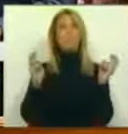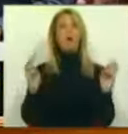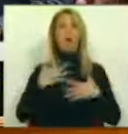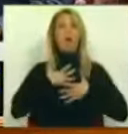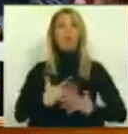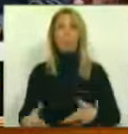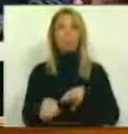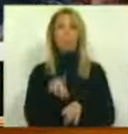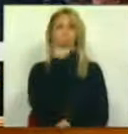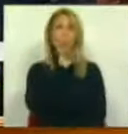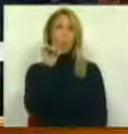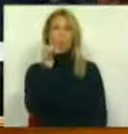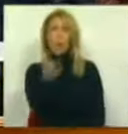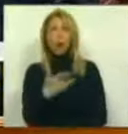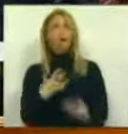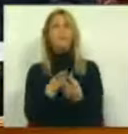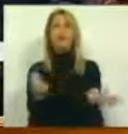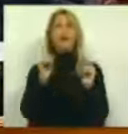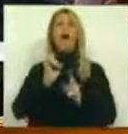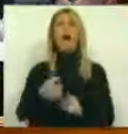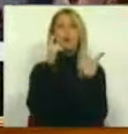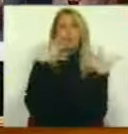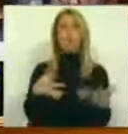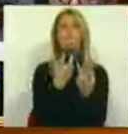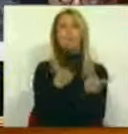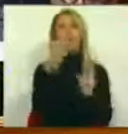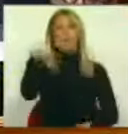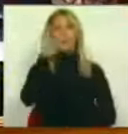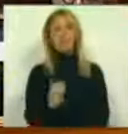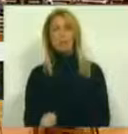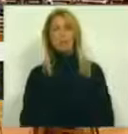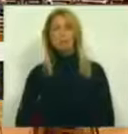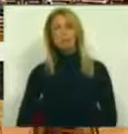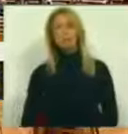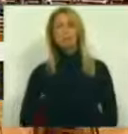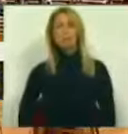vontade política. Essa bancada é a bancada do Partido Socialista. E aí